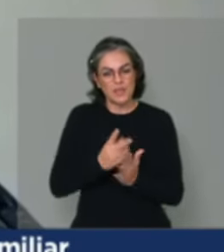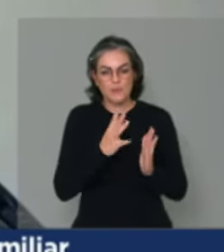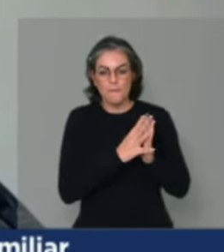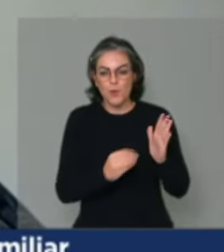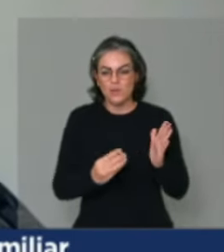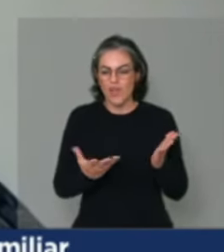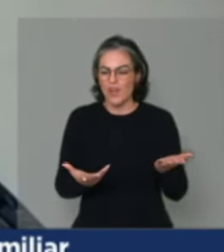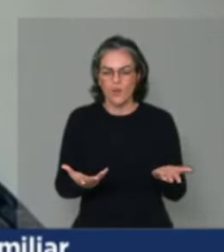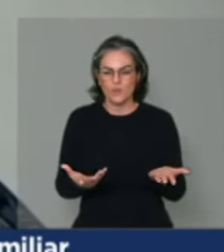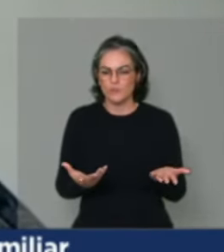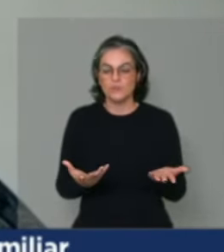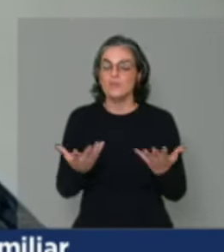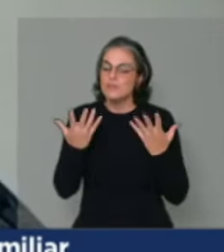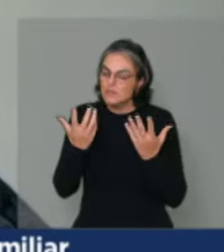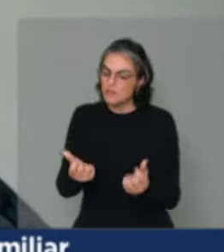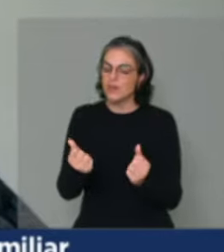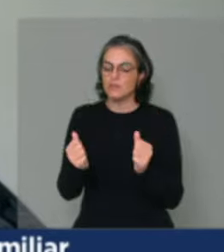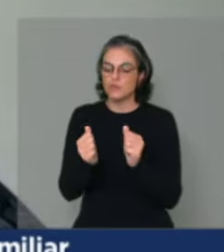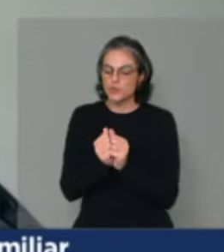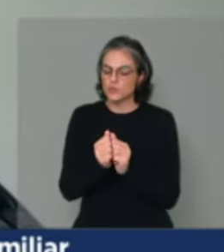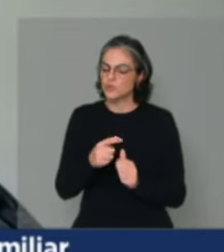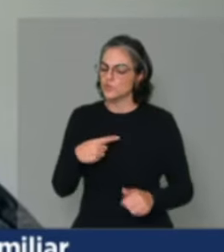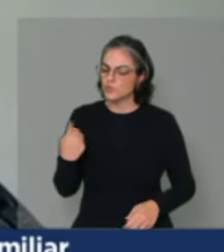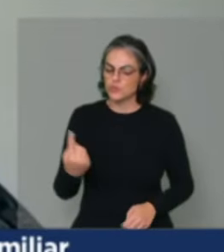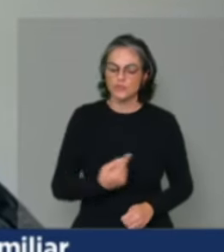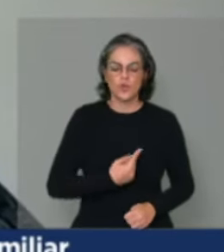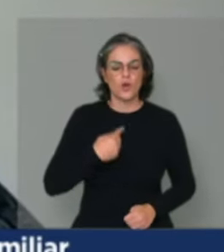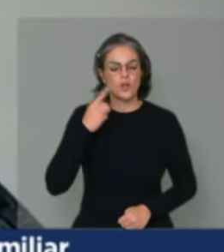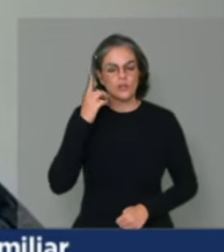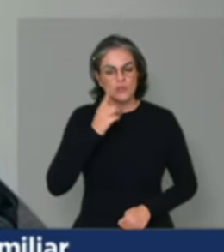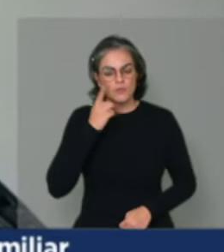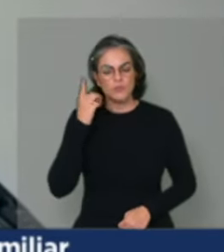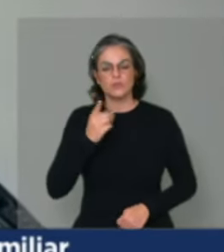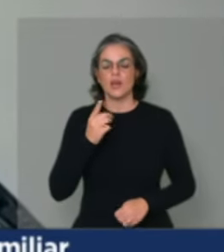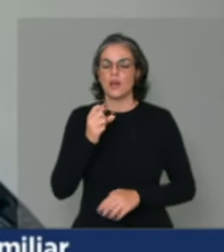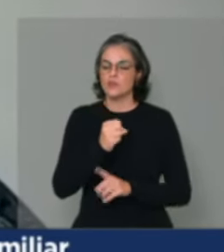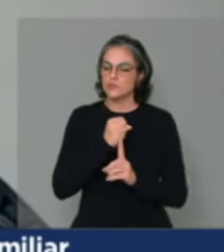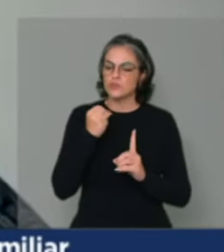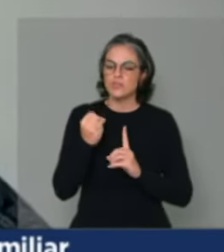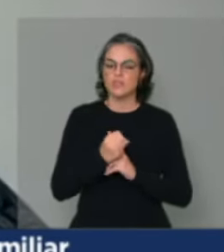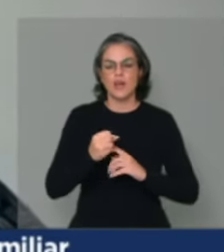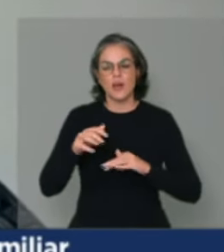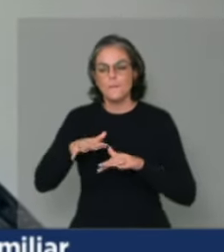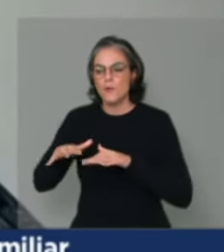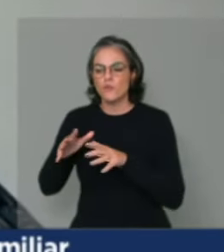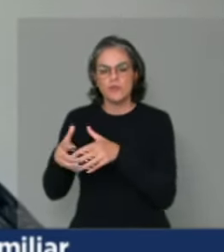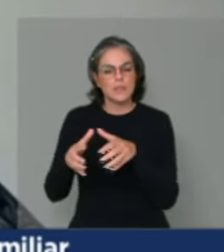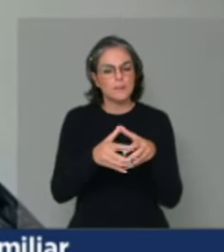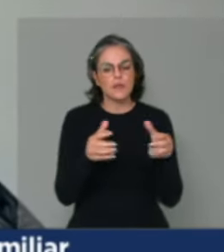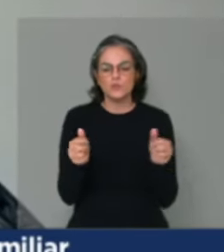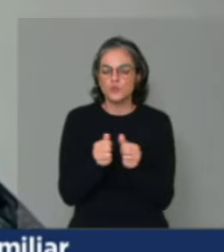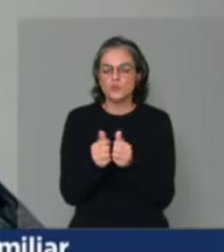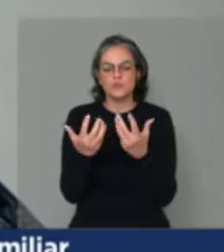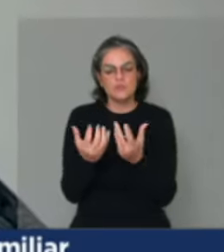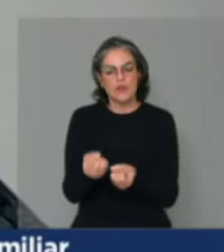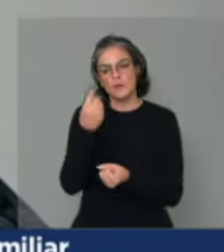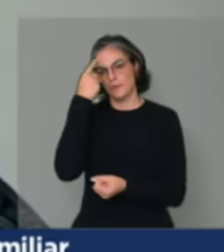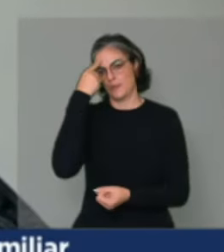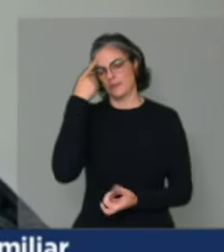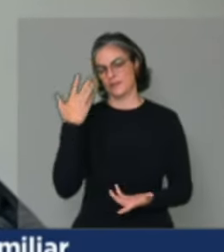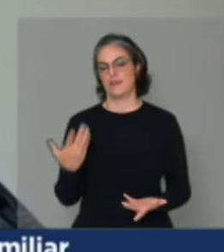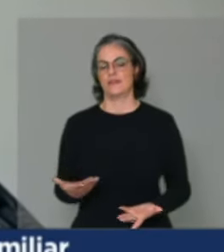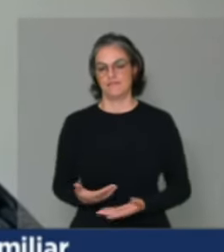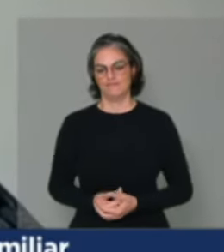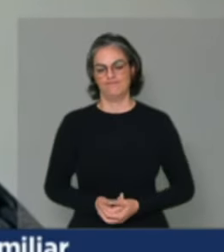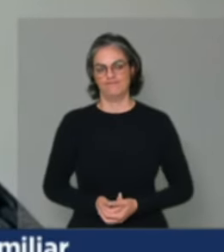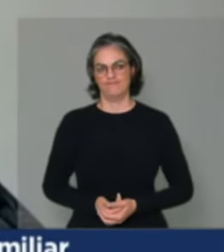conosco, para, junto com a sociedade, junto com os movimentos, a gente pensar esse modelo de desenvolvimento da sociedade. E nessa